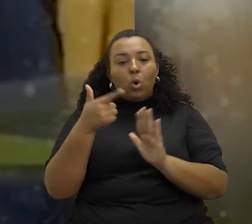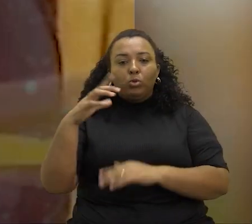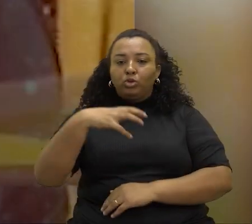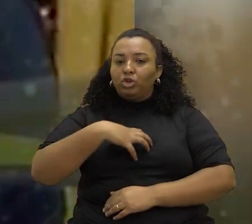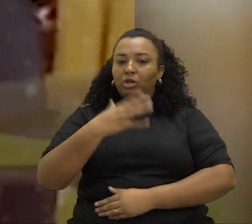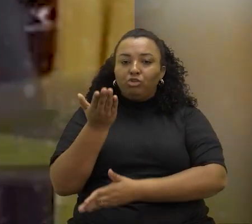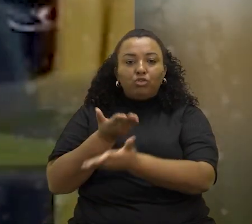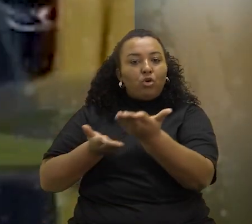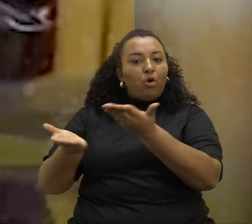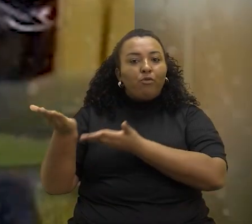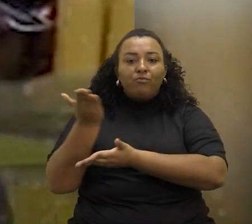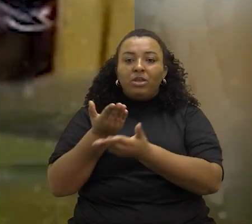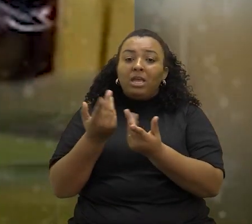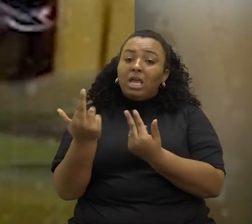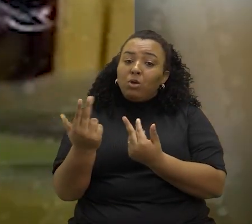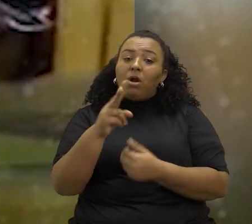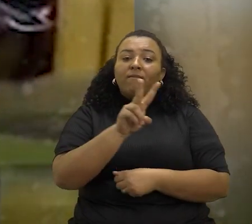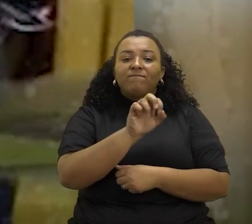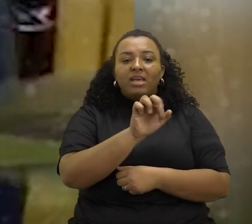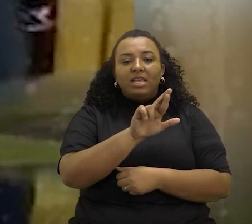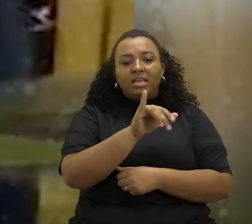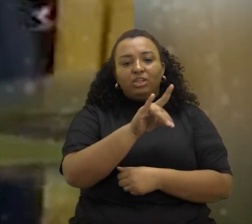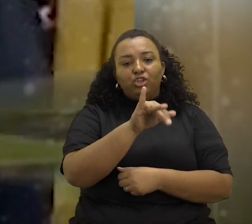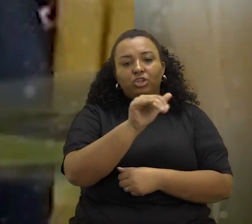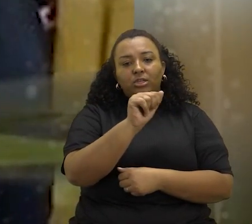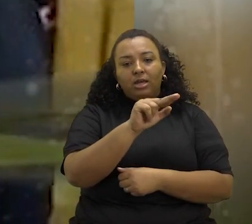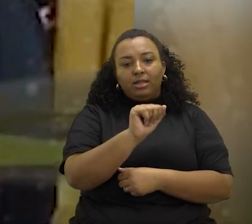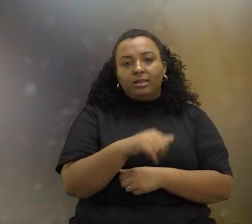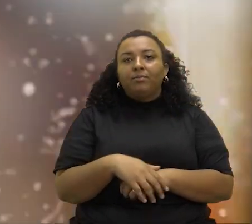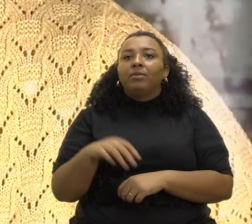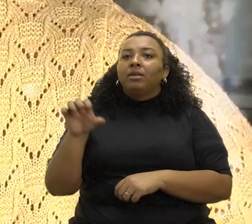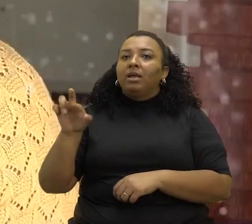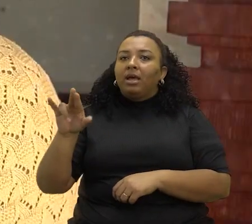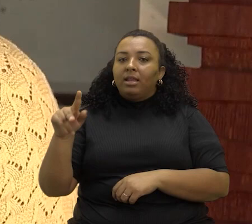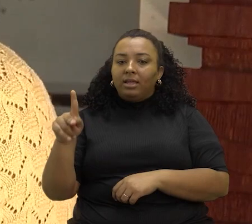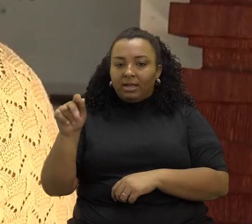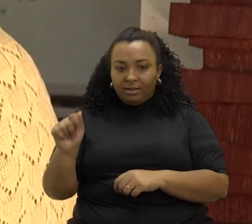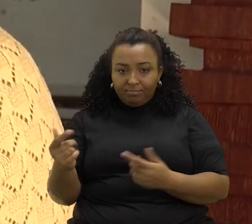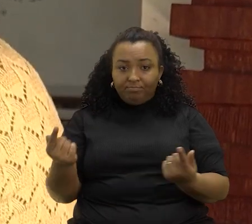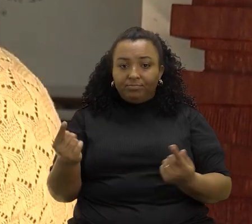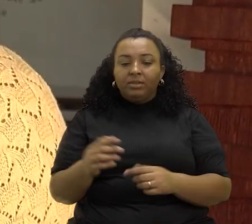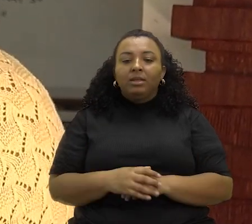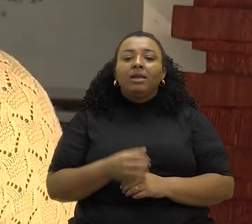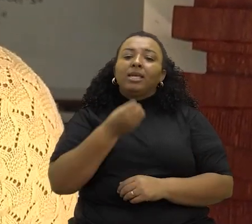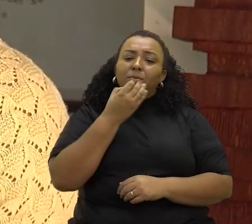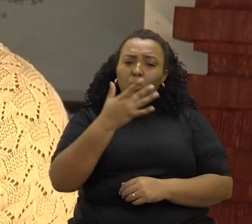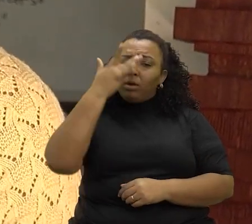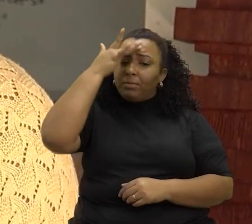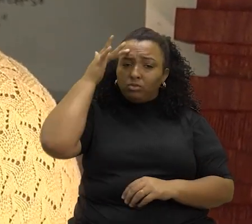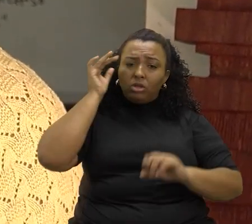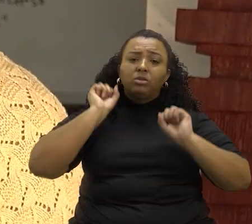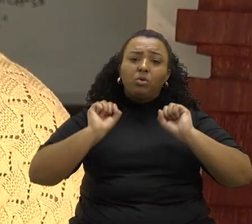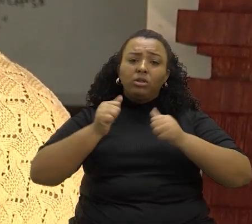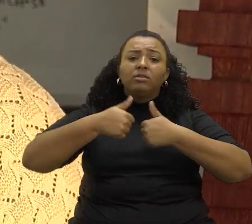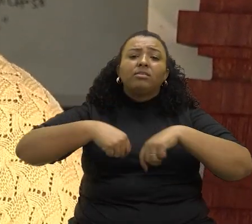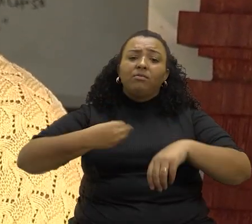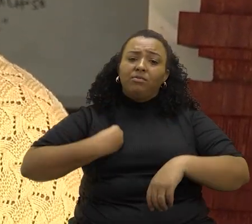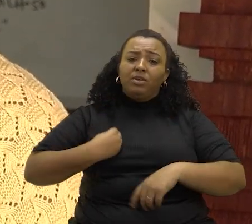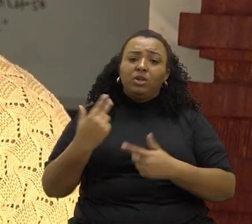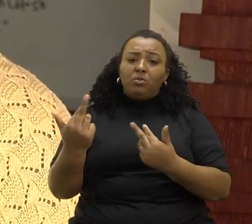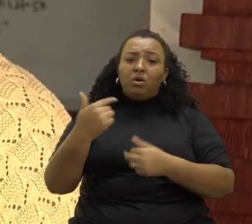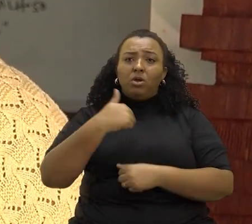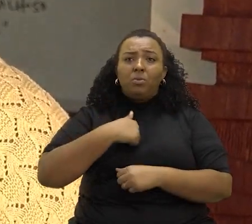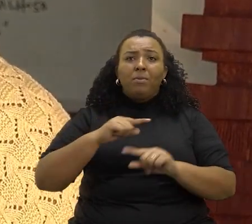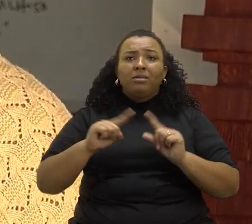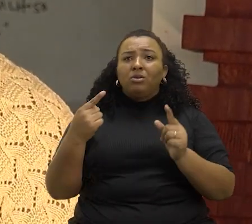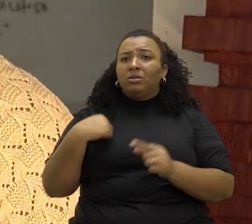formas de convívio como a de Verediana e Érica. Que bom que pessoas podem estar vivendo, né, como